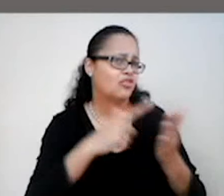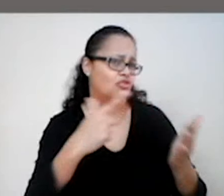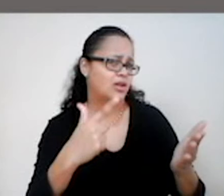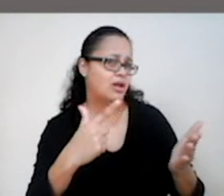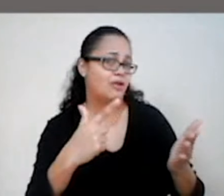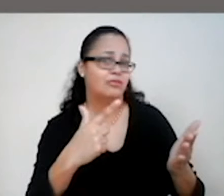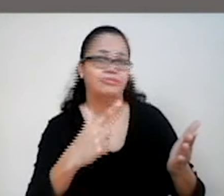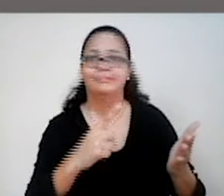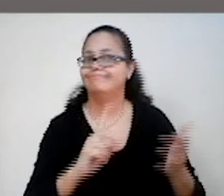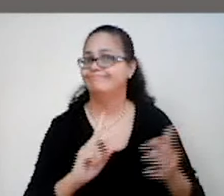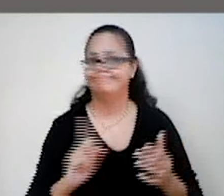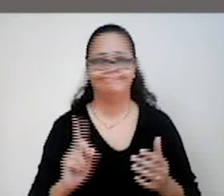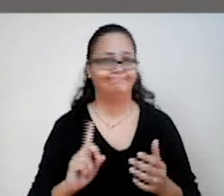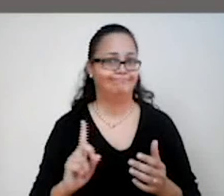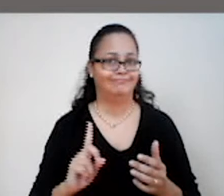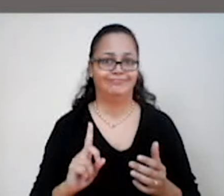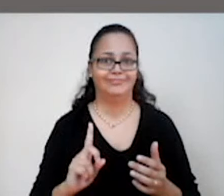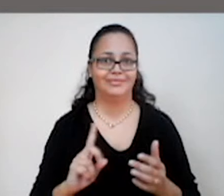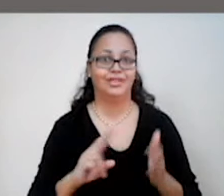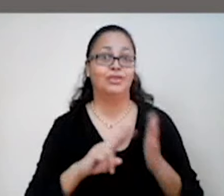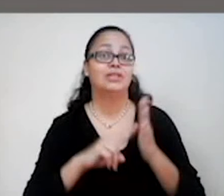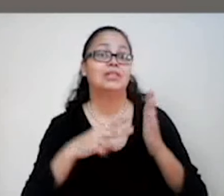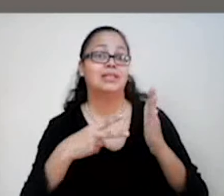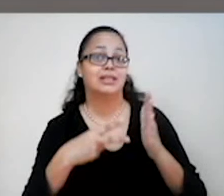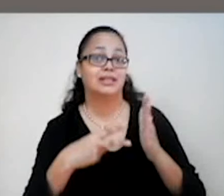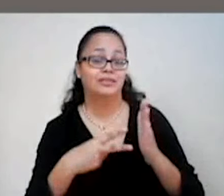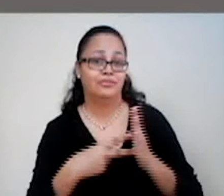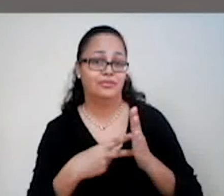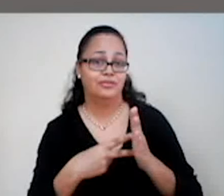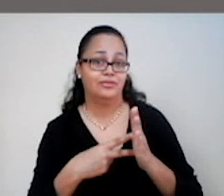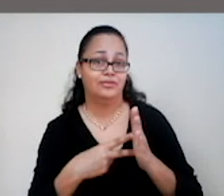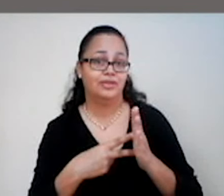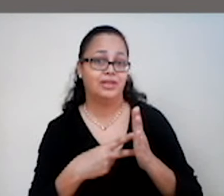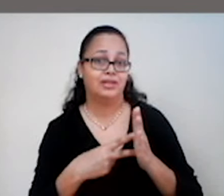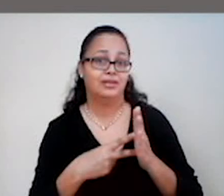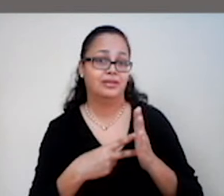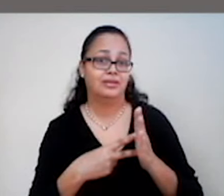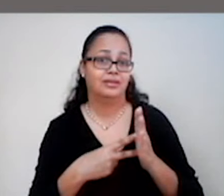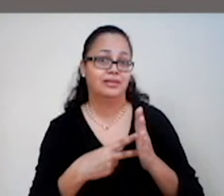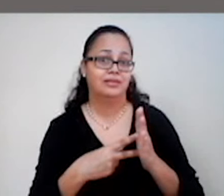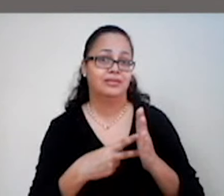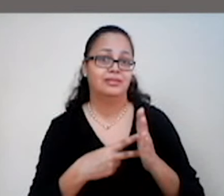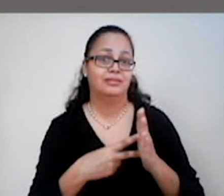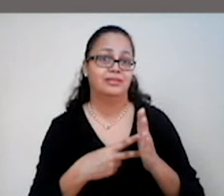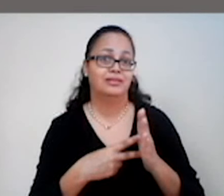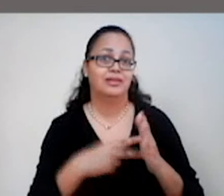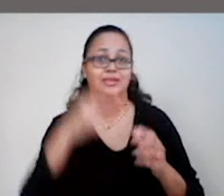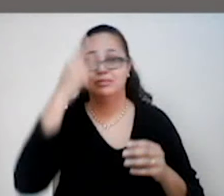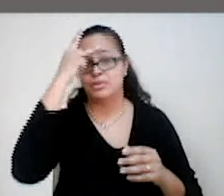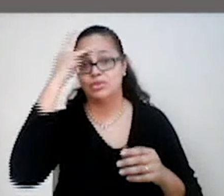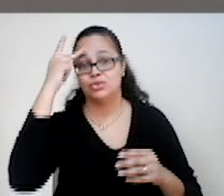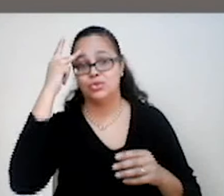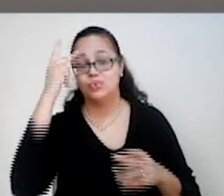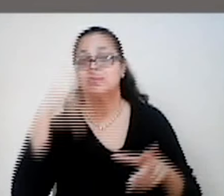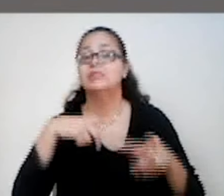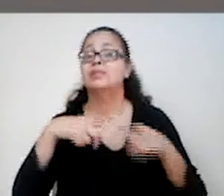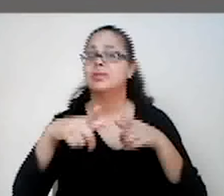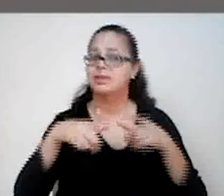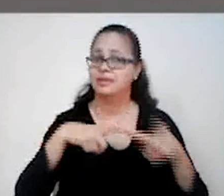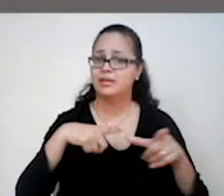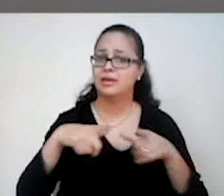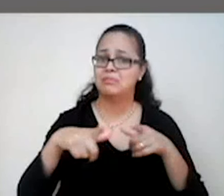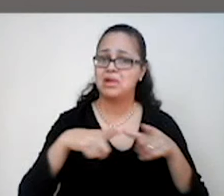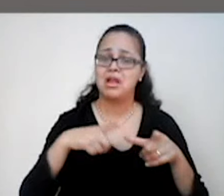pessoal. Tem a ver com jornada, ok? Então, jornaleiro nas corporações de ofício eram os que trabalhavam